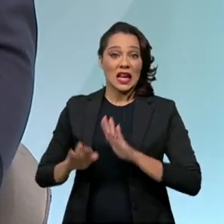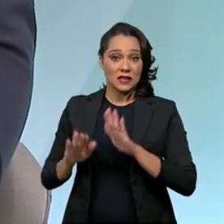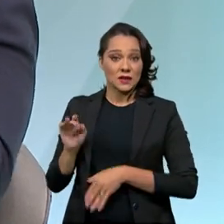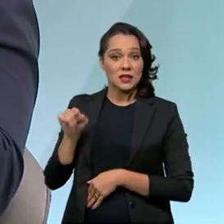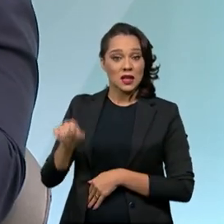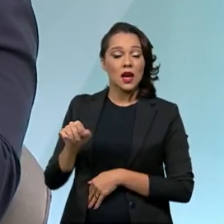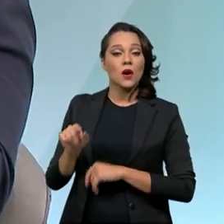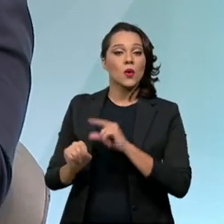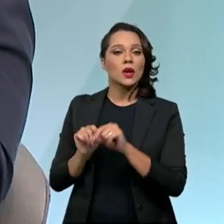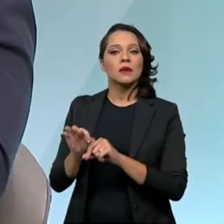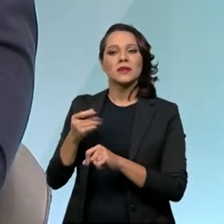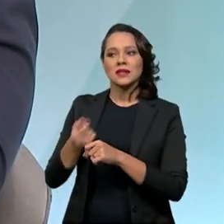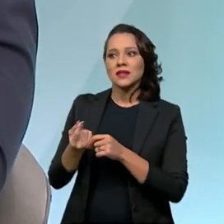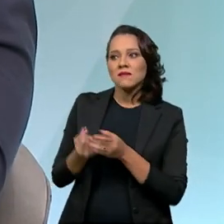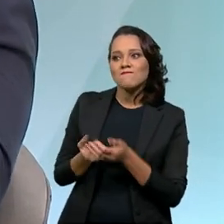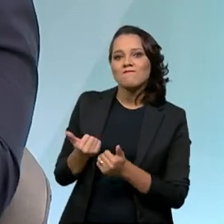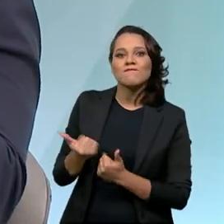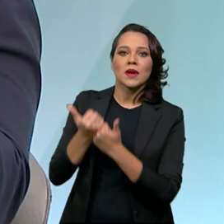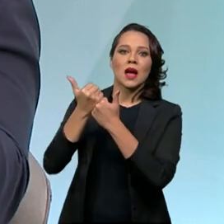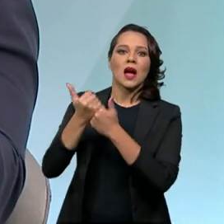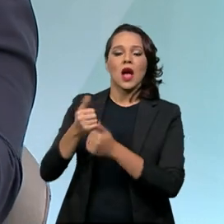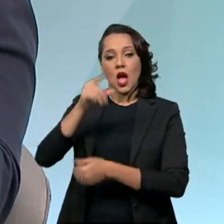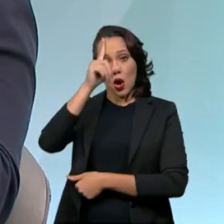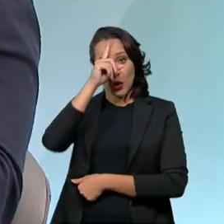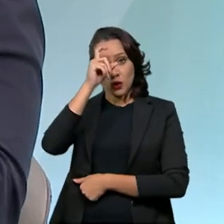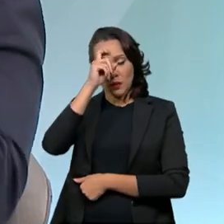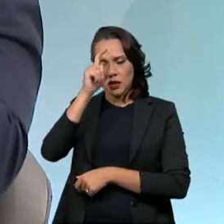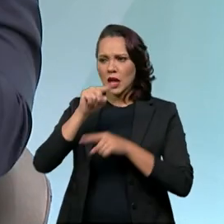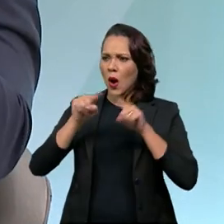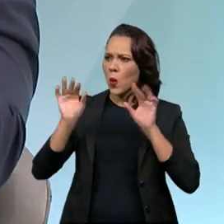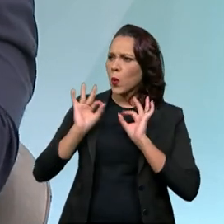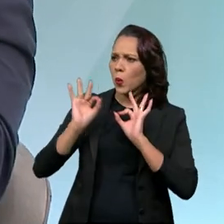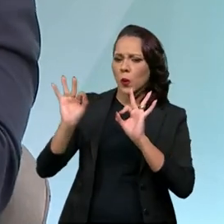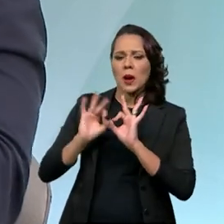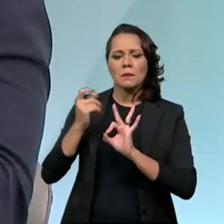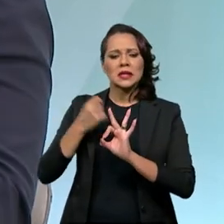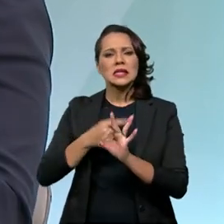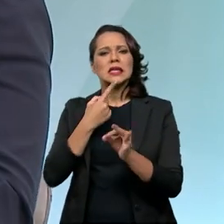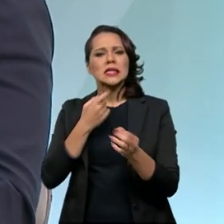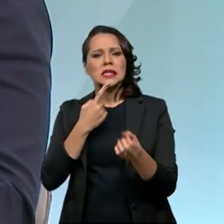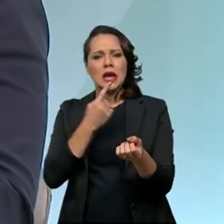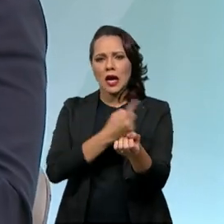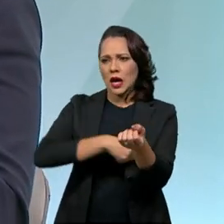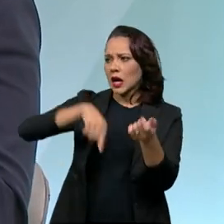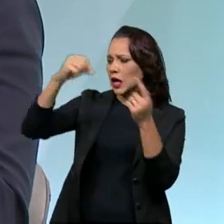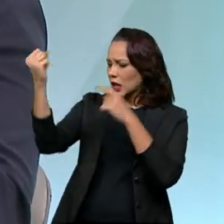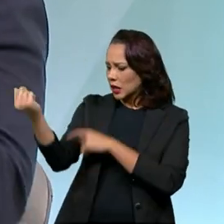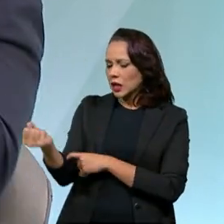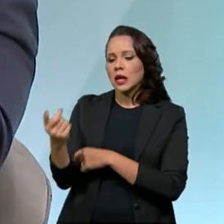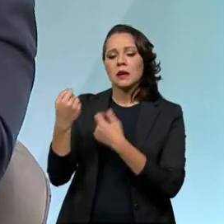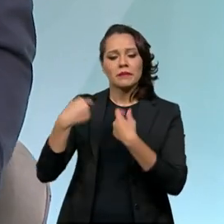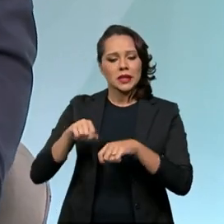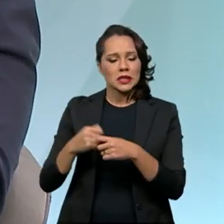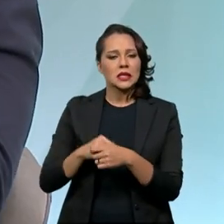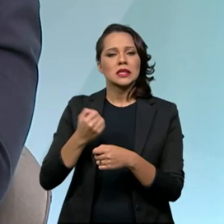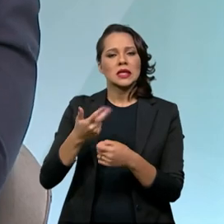ela demanda recursos, ela demanda hospitais equipados. Tem que ter sangue, tem que ter cirurgião